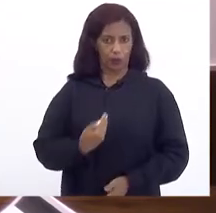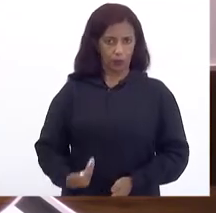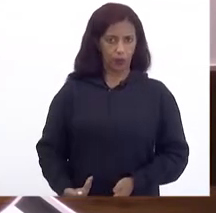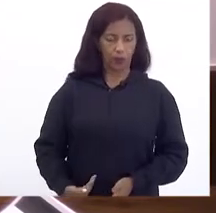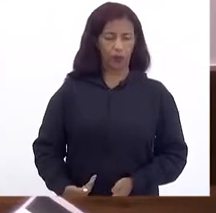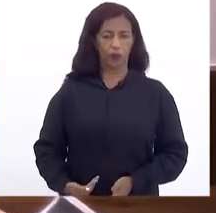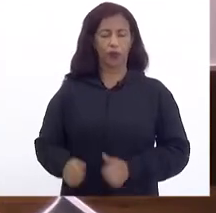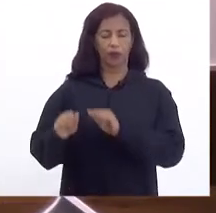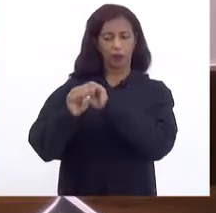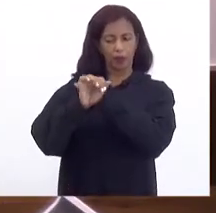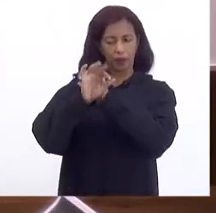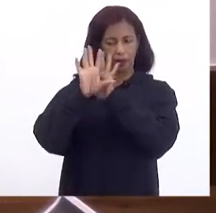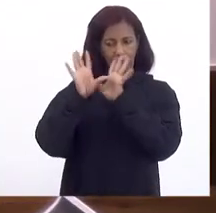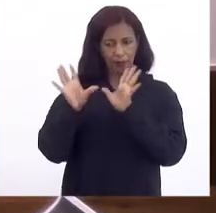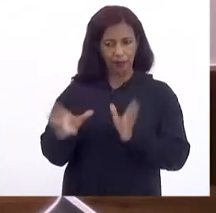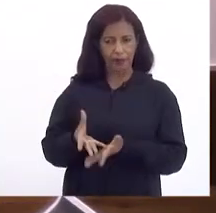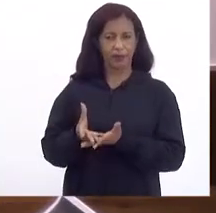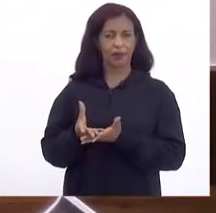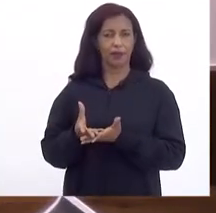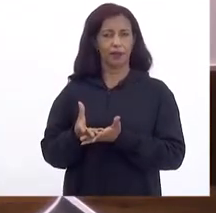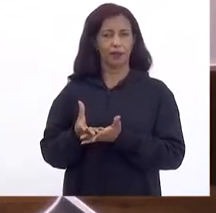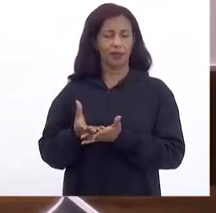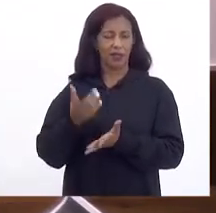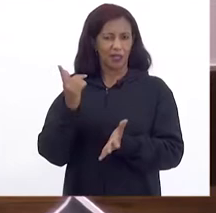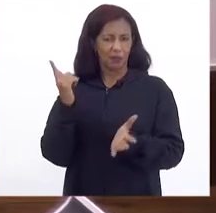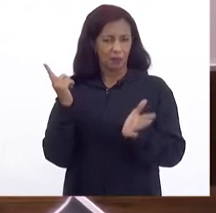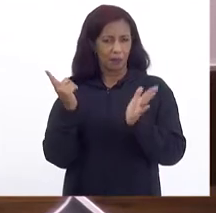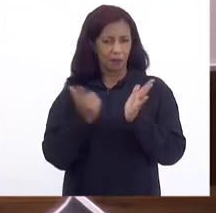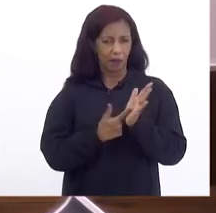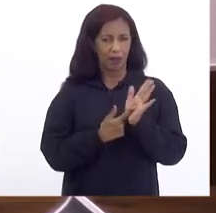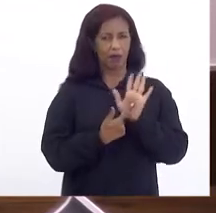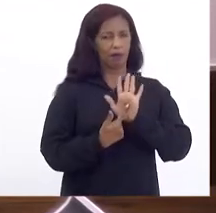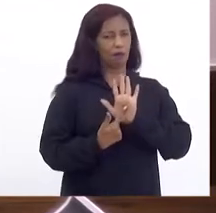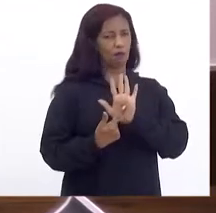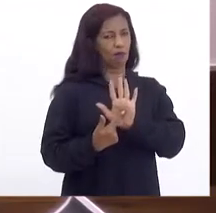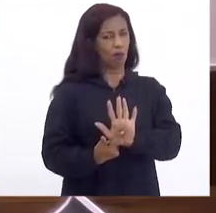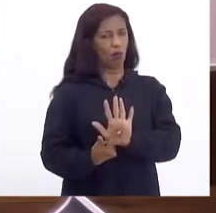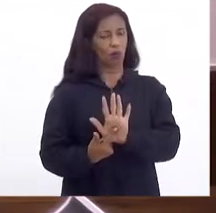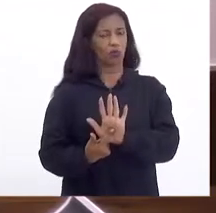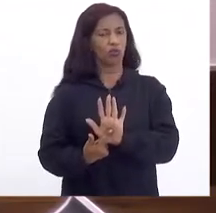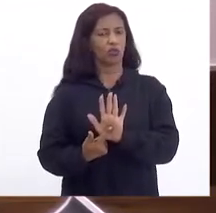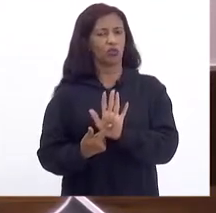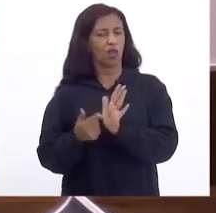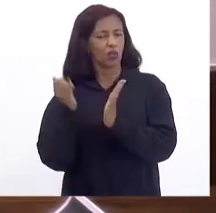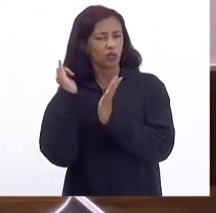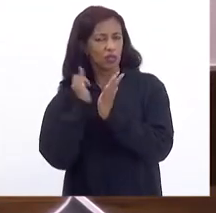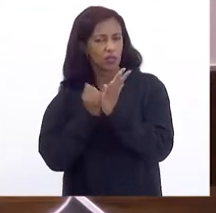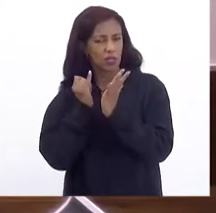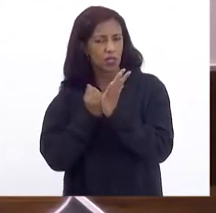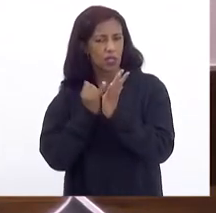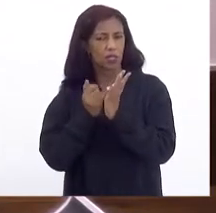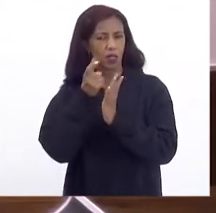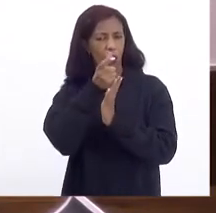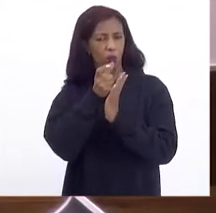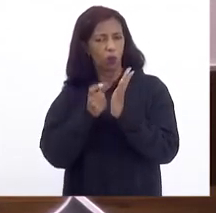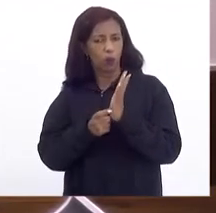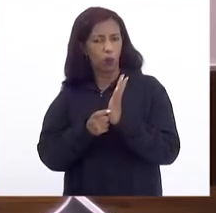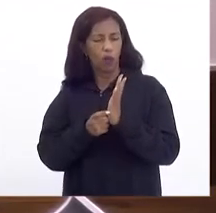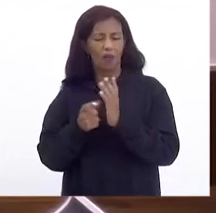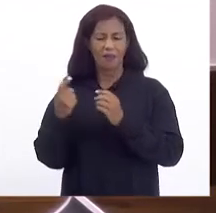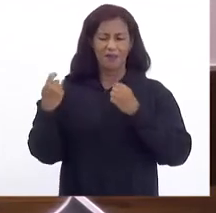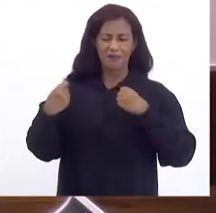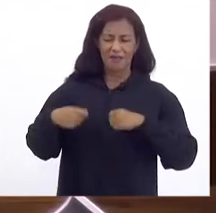clareza dele Ele fixa A despesa E estima A receita Ele deve ser O